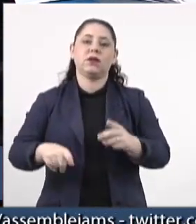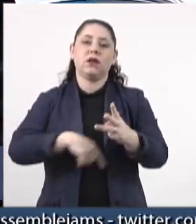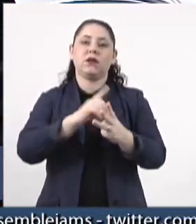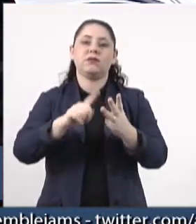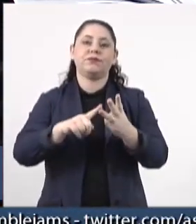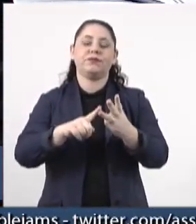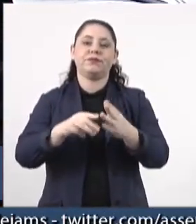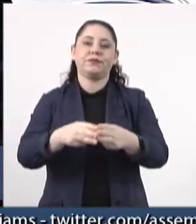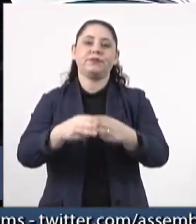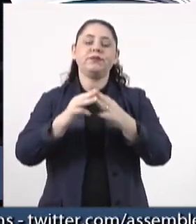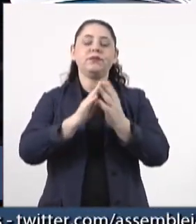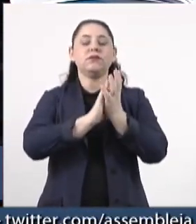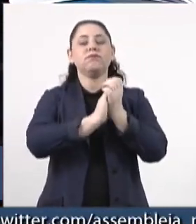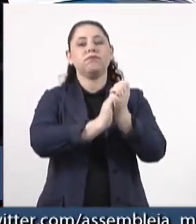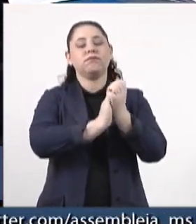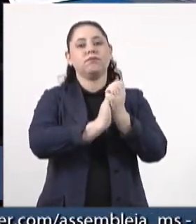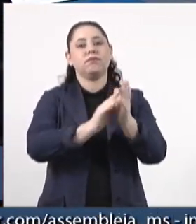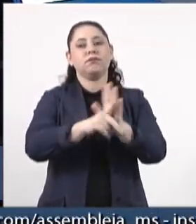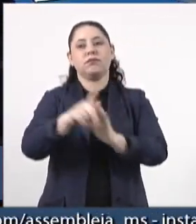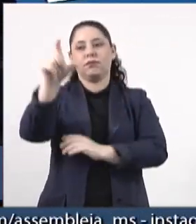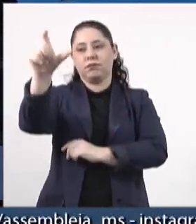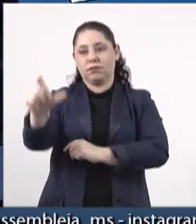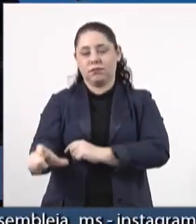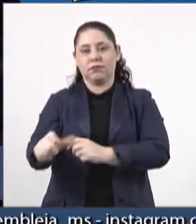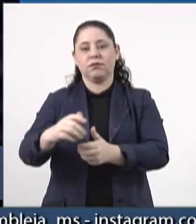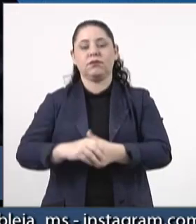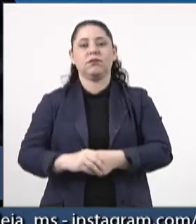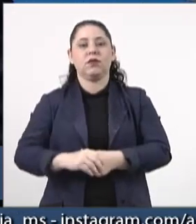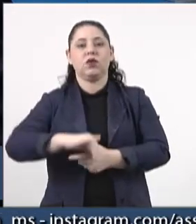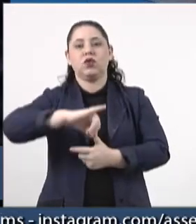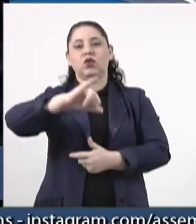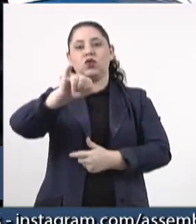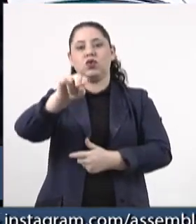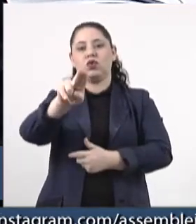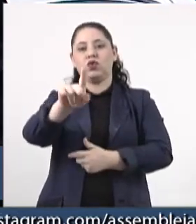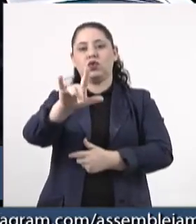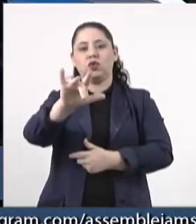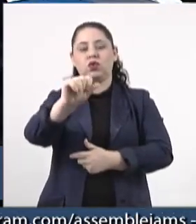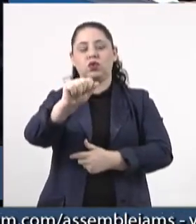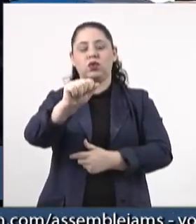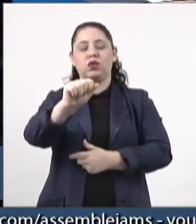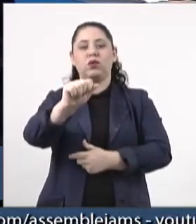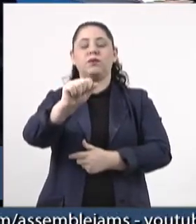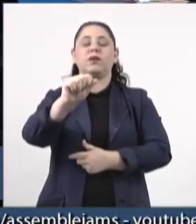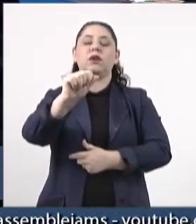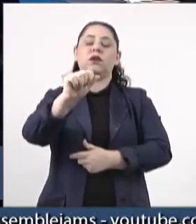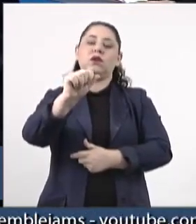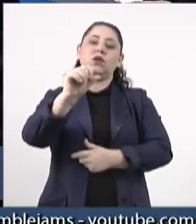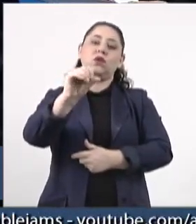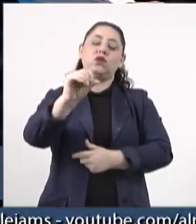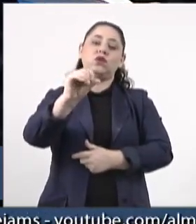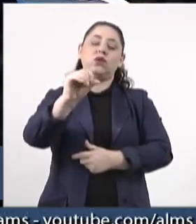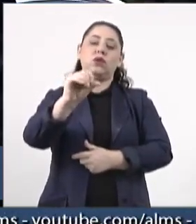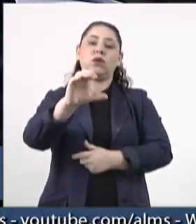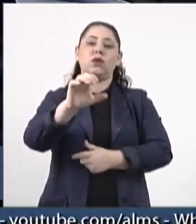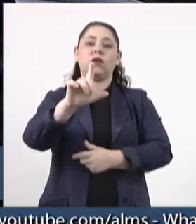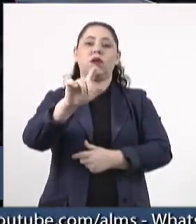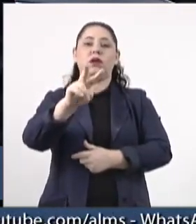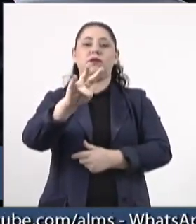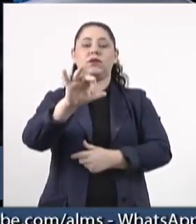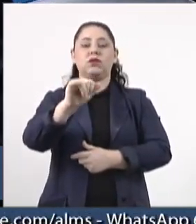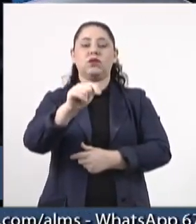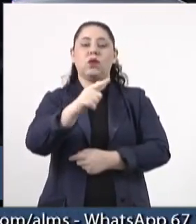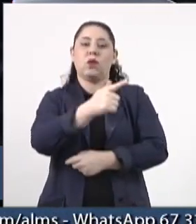terceira moção de congratulação ao senhor Júlio Cleverson dos Santos, pela posse como